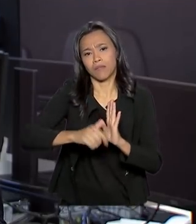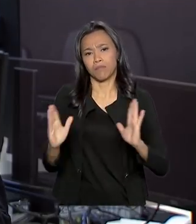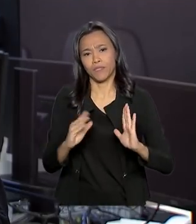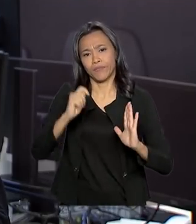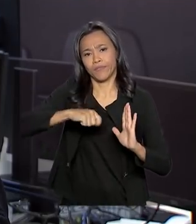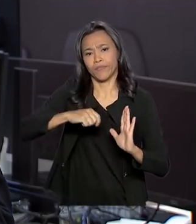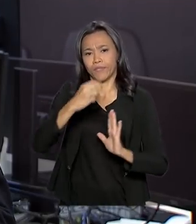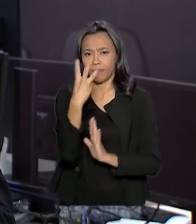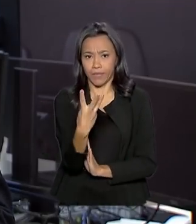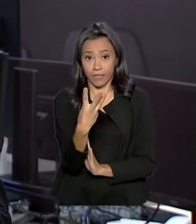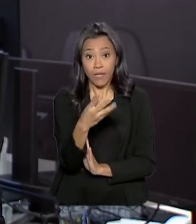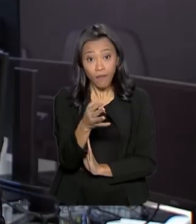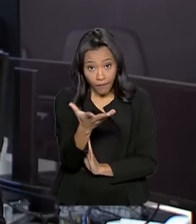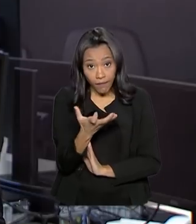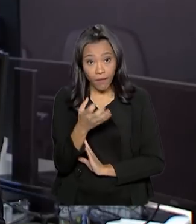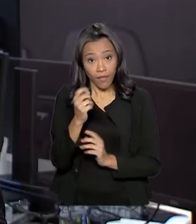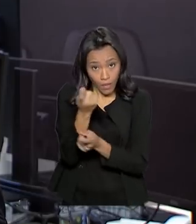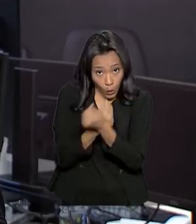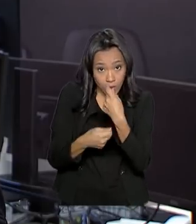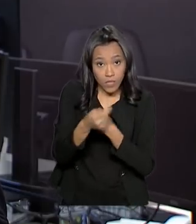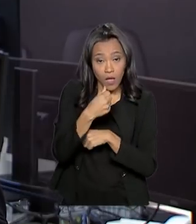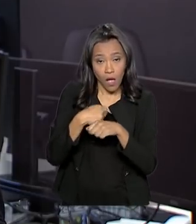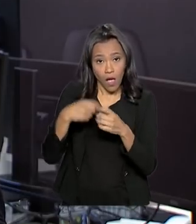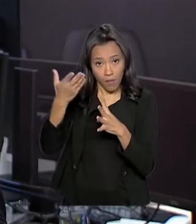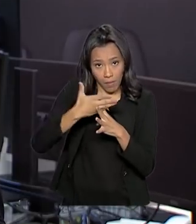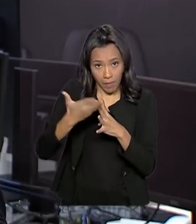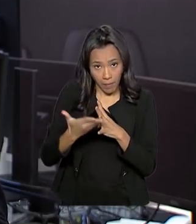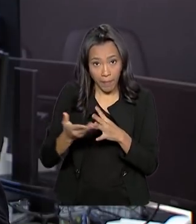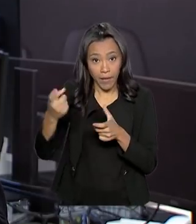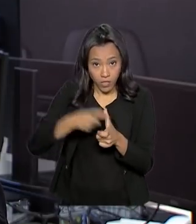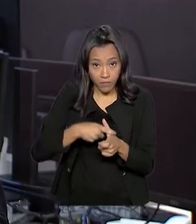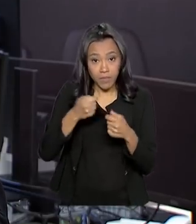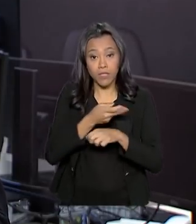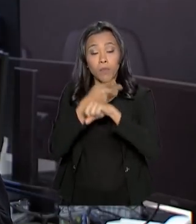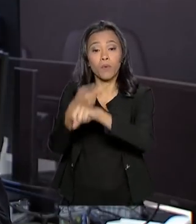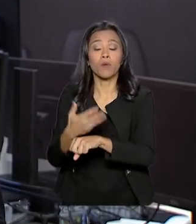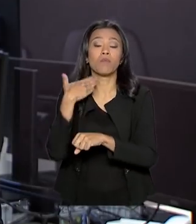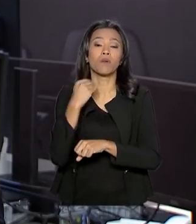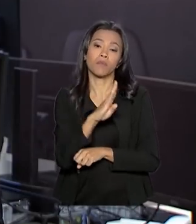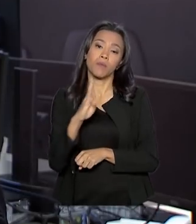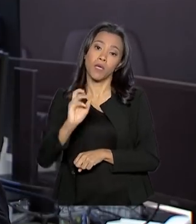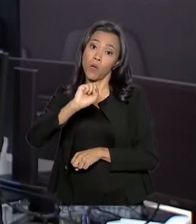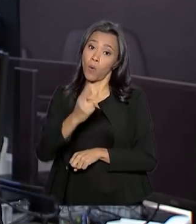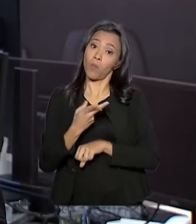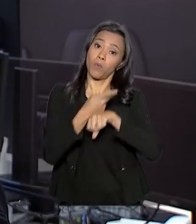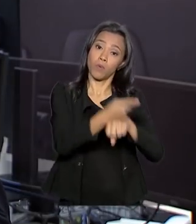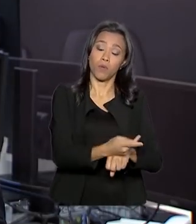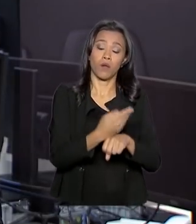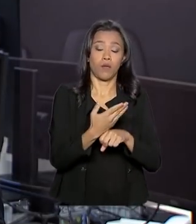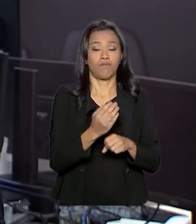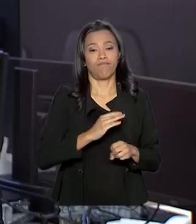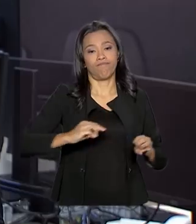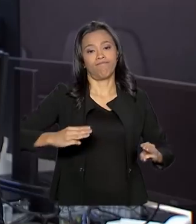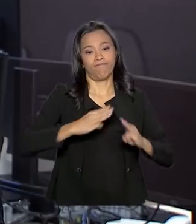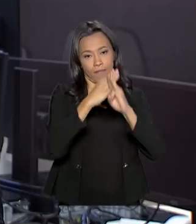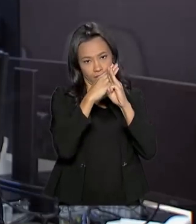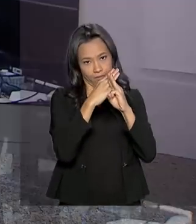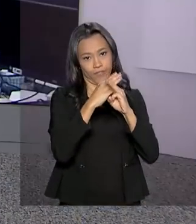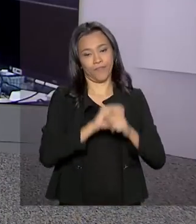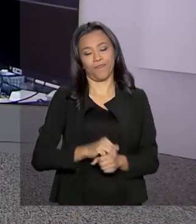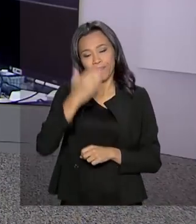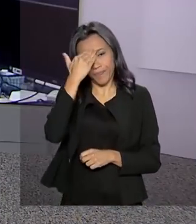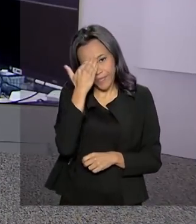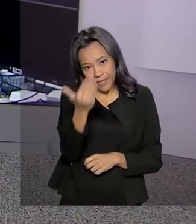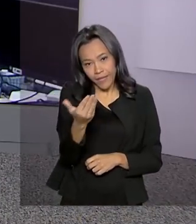estudantes interessados deverão solicitar a renegociação no Banco do Brasil ou na Caixa Econômica Federal. Carla. Obrigada, Ricardo,